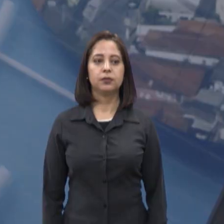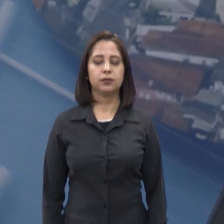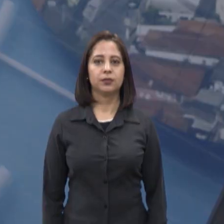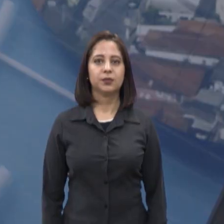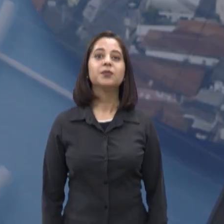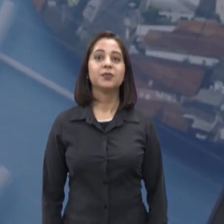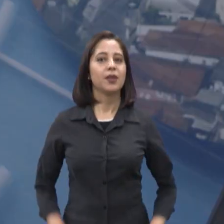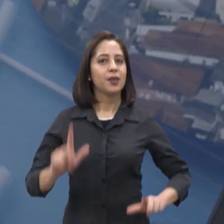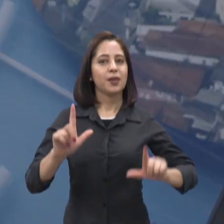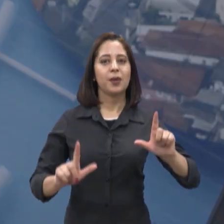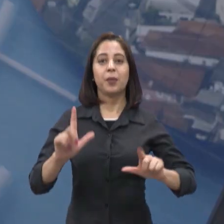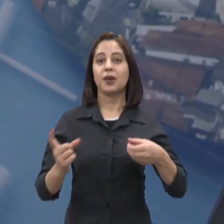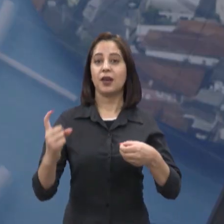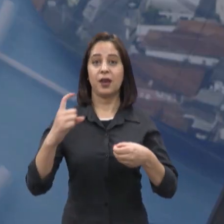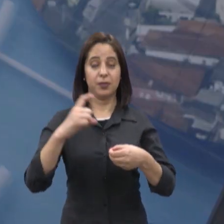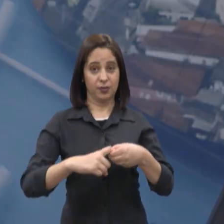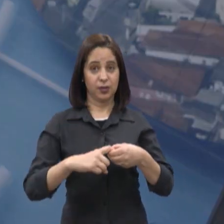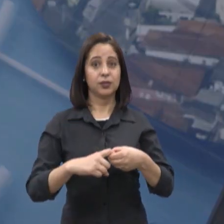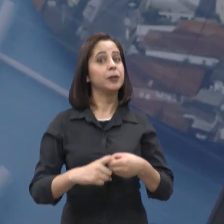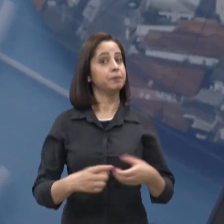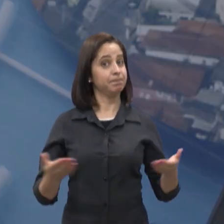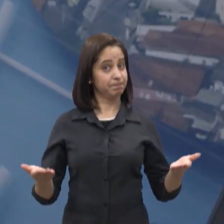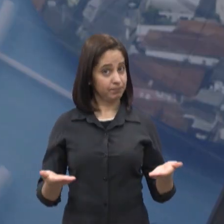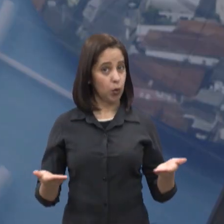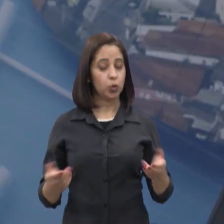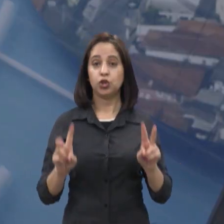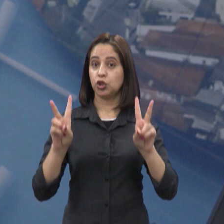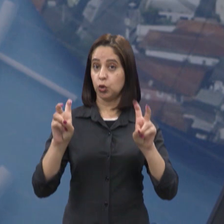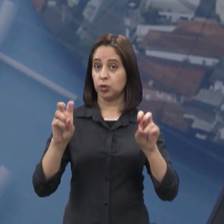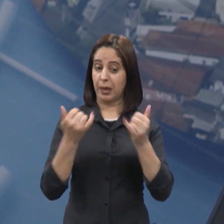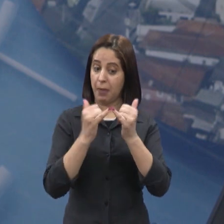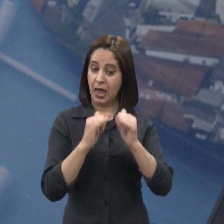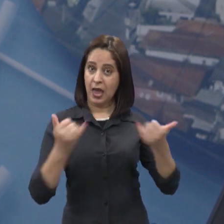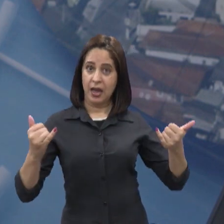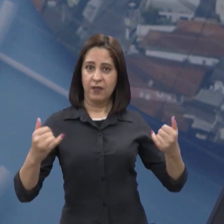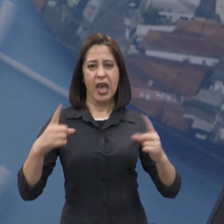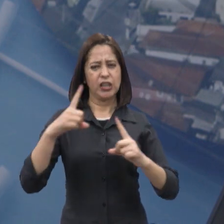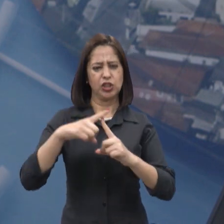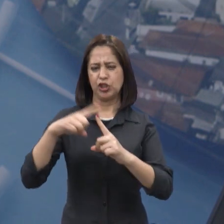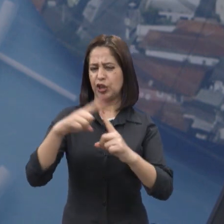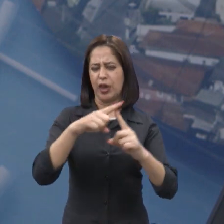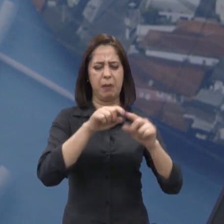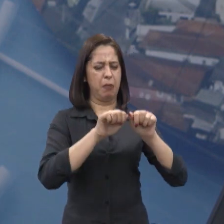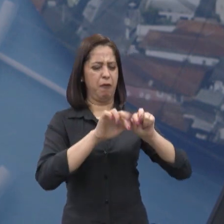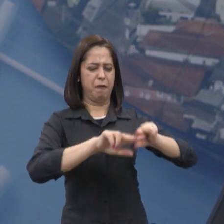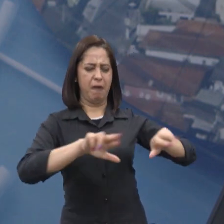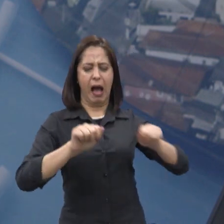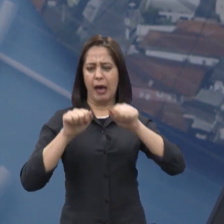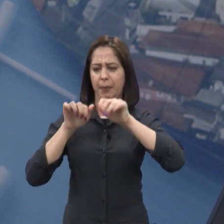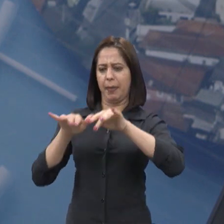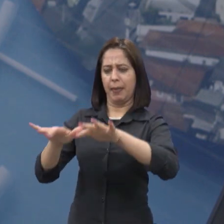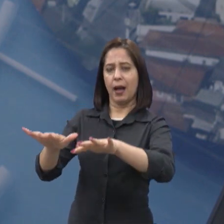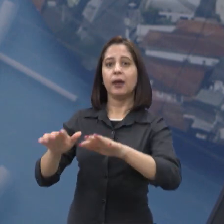De volta com Diálogos, e olha só, hoje a gente tá falando sobre energia elétrica, né, uso, distribuição, e nós temos,